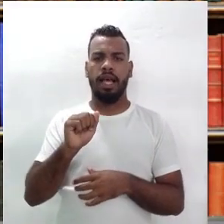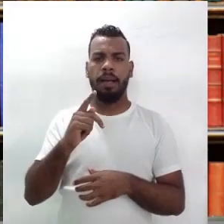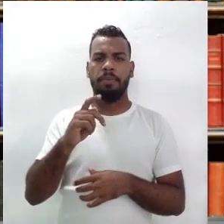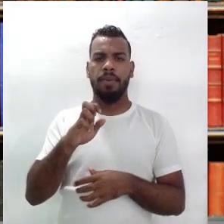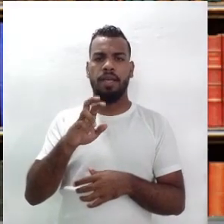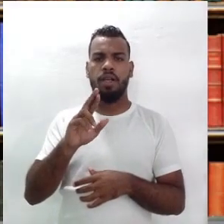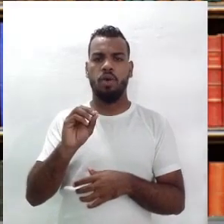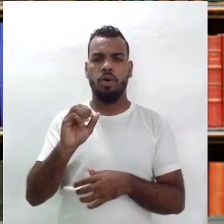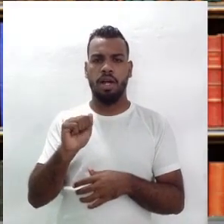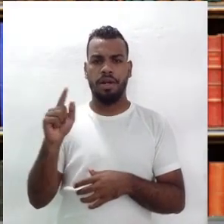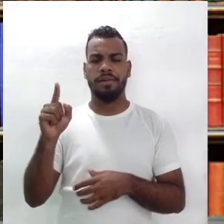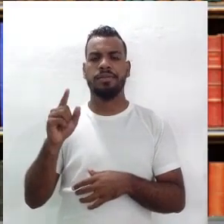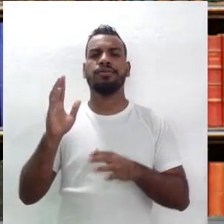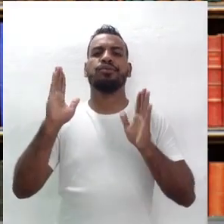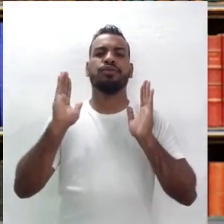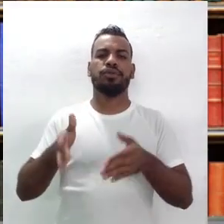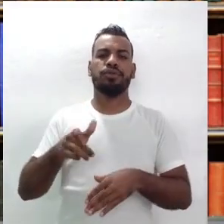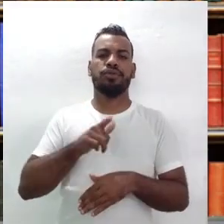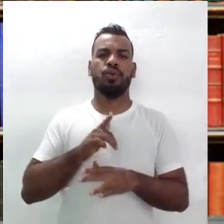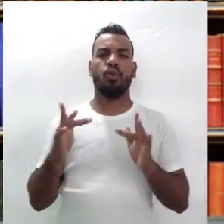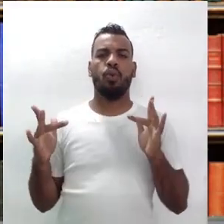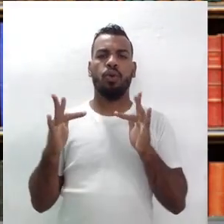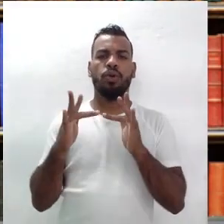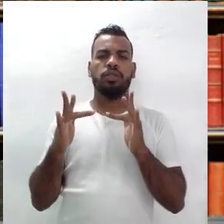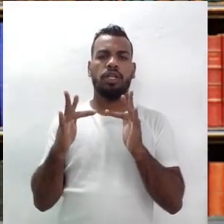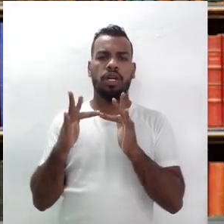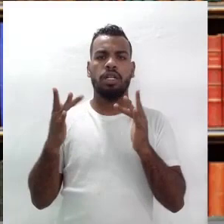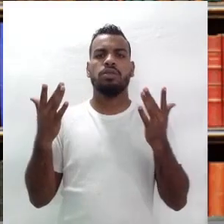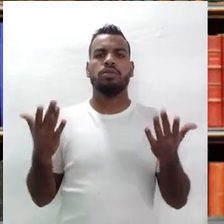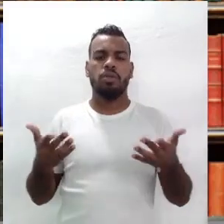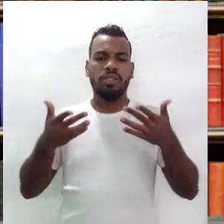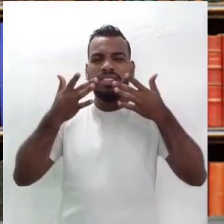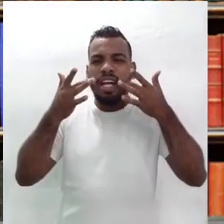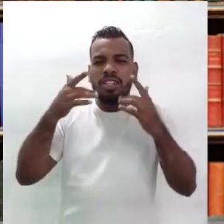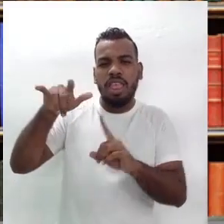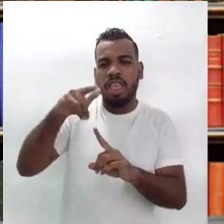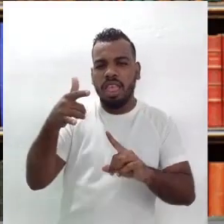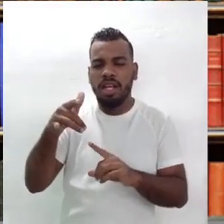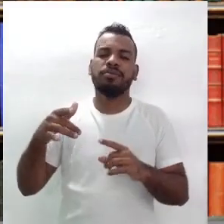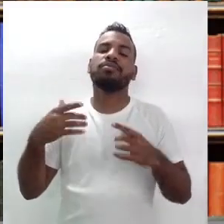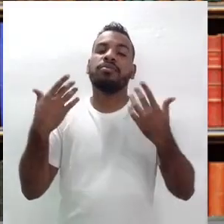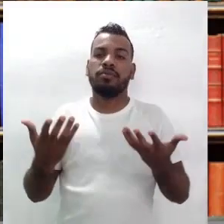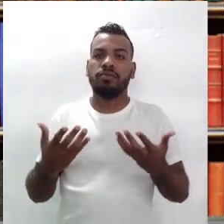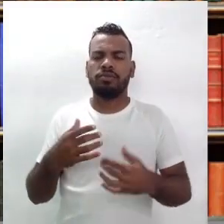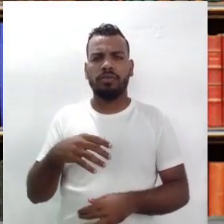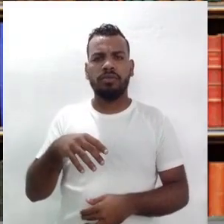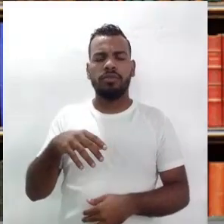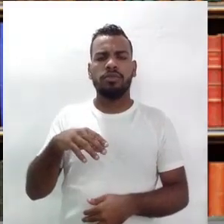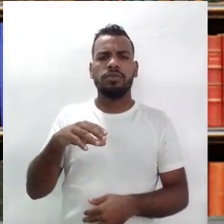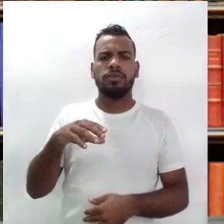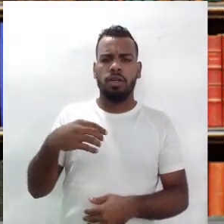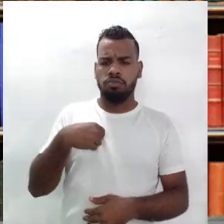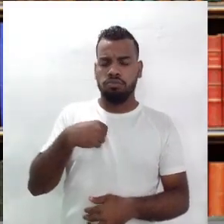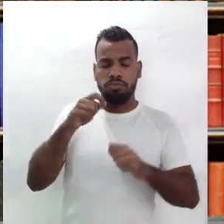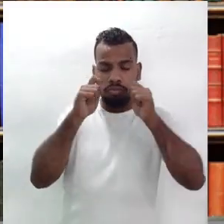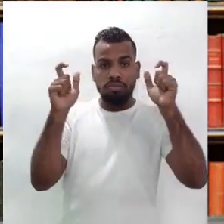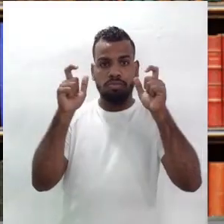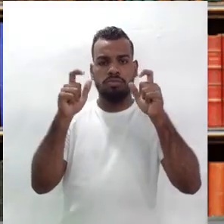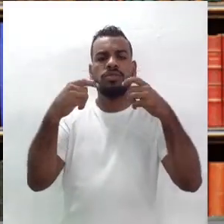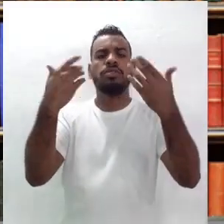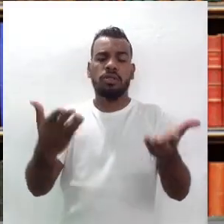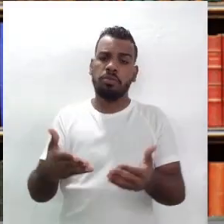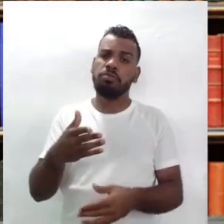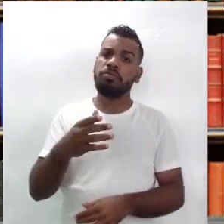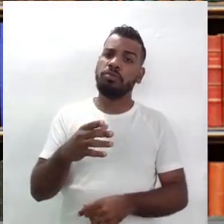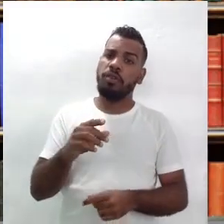ele tem contato com o teatro de Mamulembro, e isso impressionou muito. Ele fez, digamos,